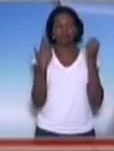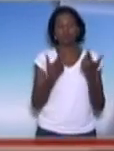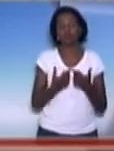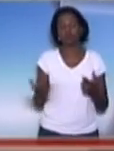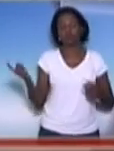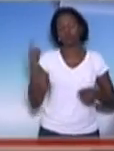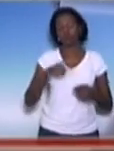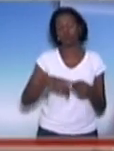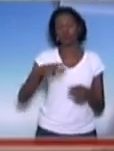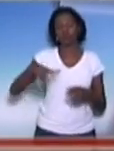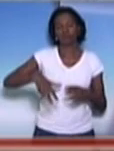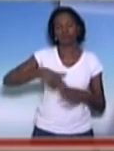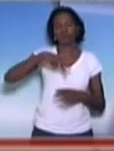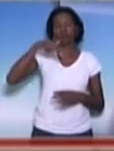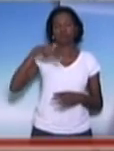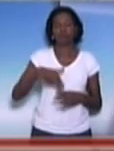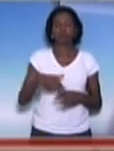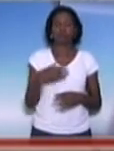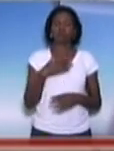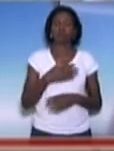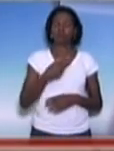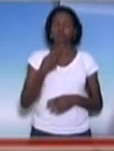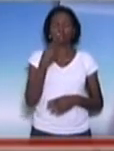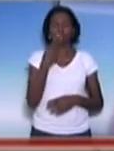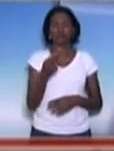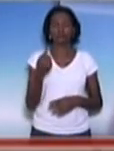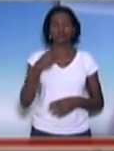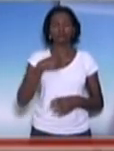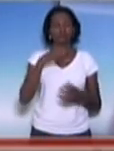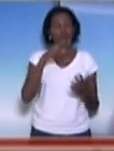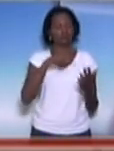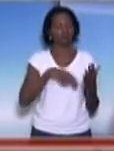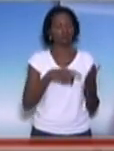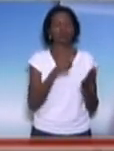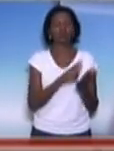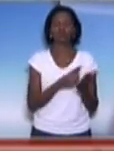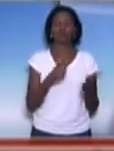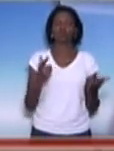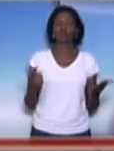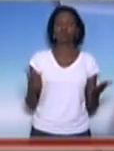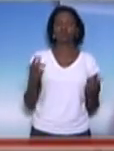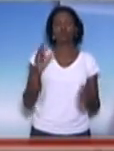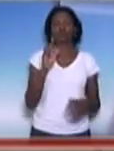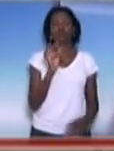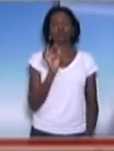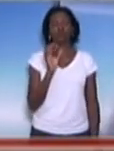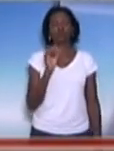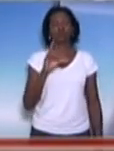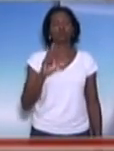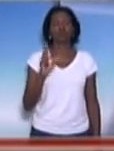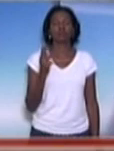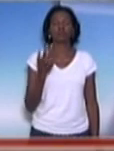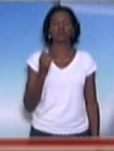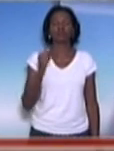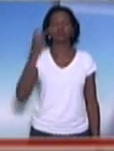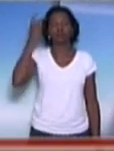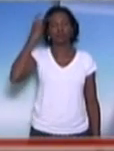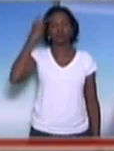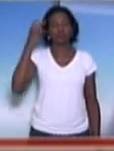tribuna, gostaria de dizer que, eu lendo aqui o editorial da Folha de São Paulo de hoje,